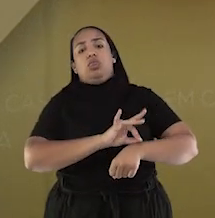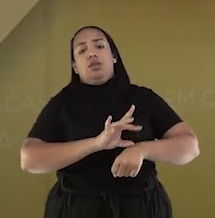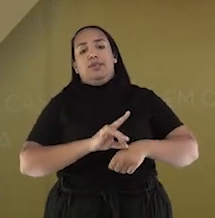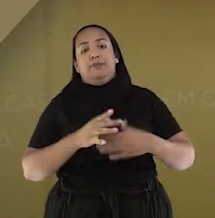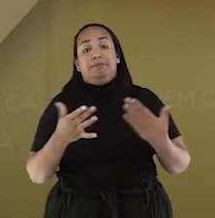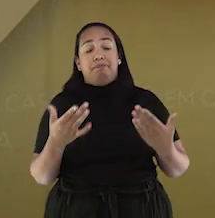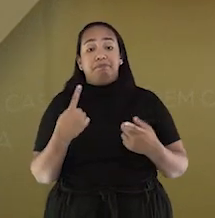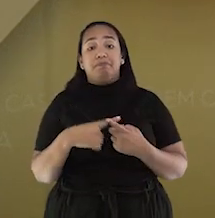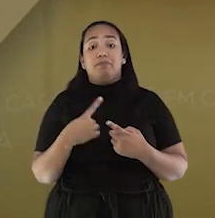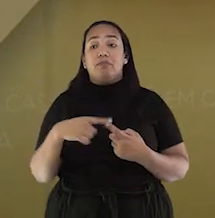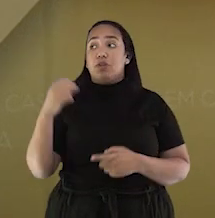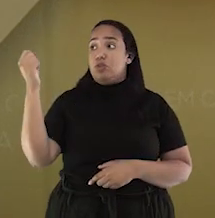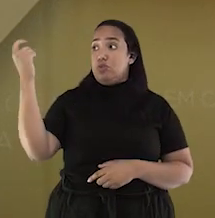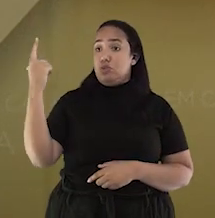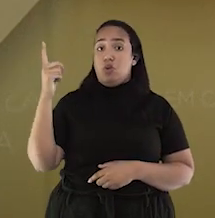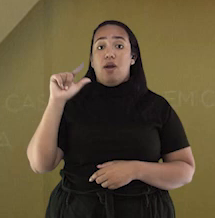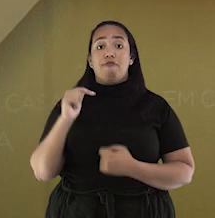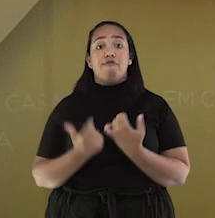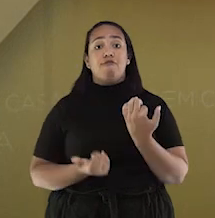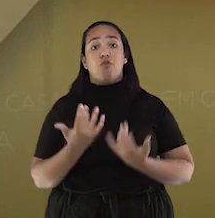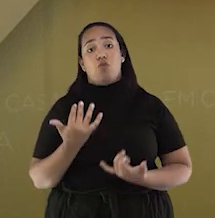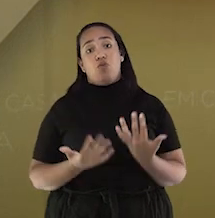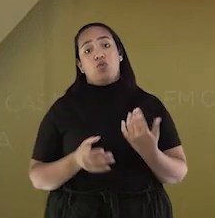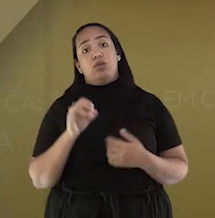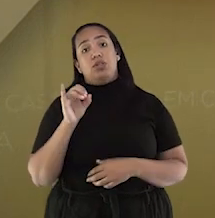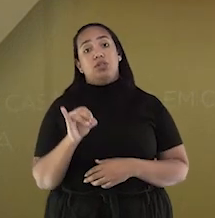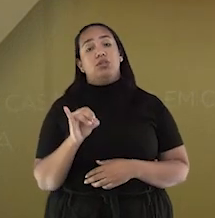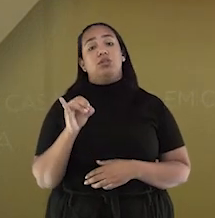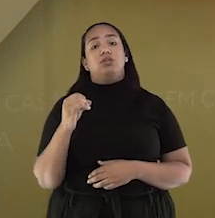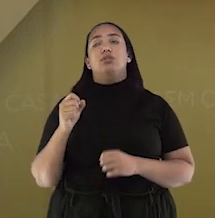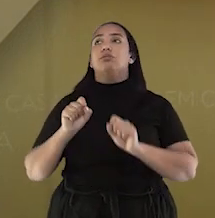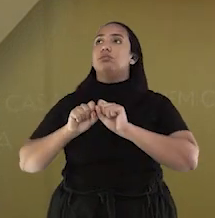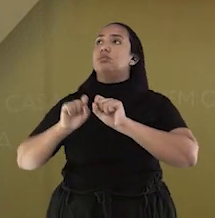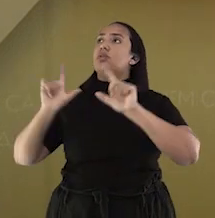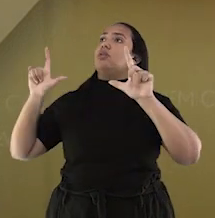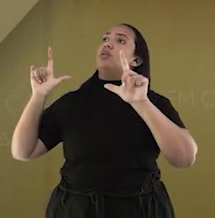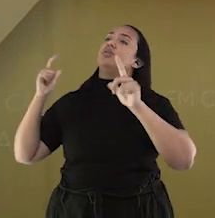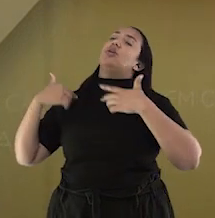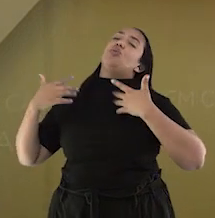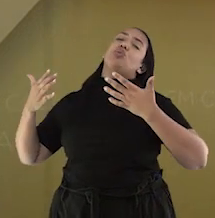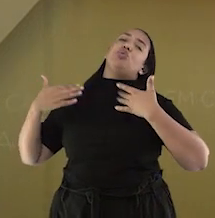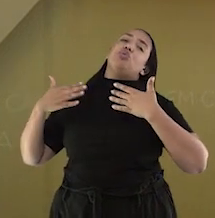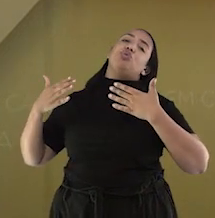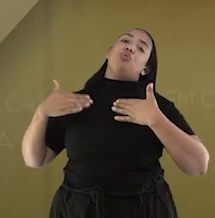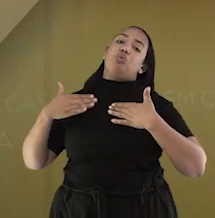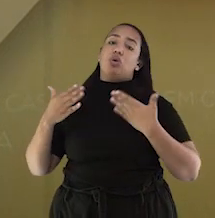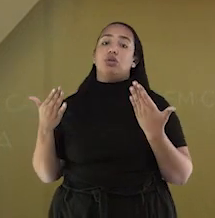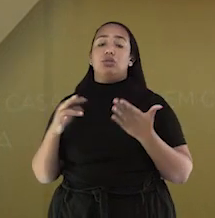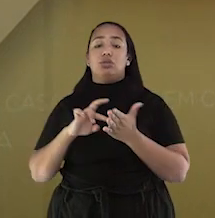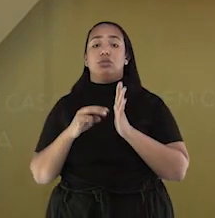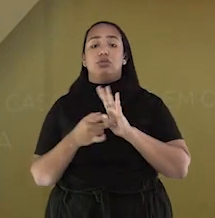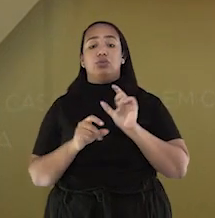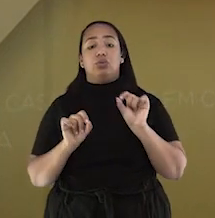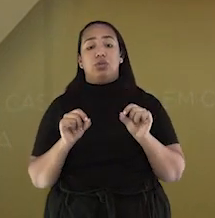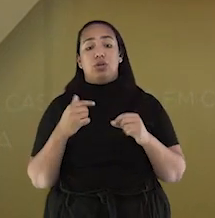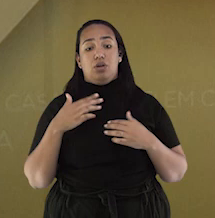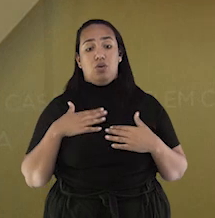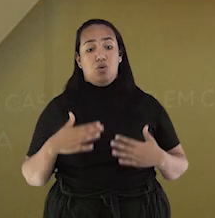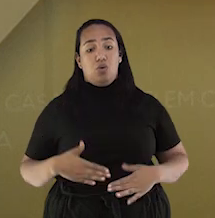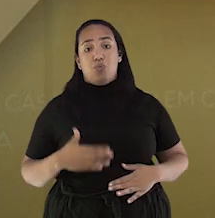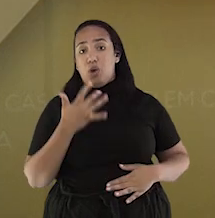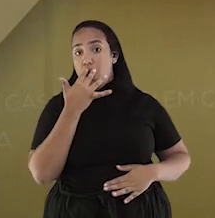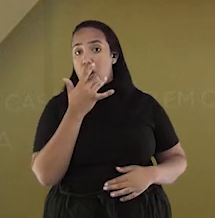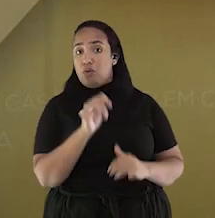bola de fogo. E se ficarmos muito tempo expostos a ele, podemos ficar com alterações de cor